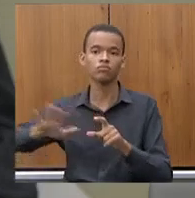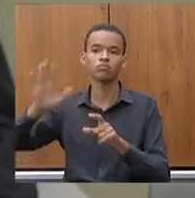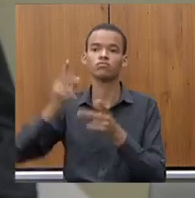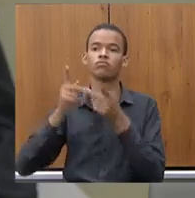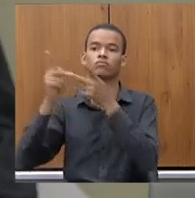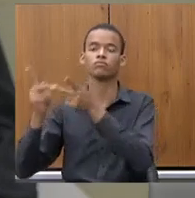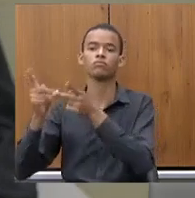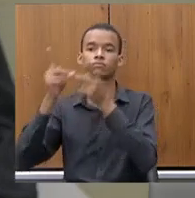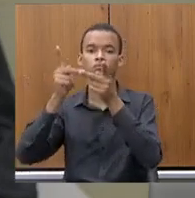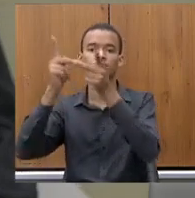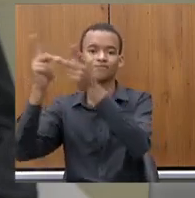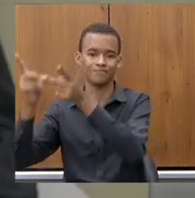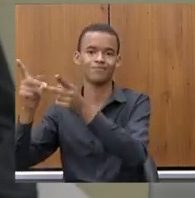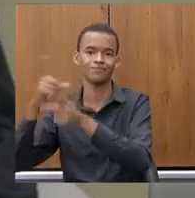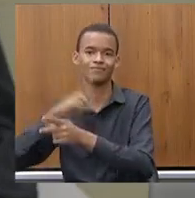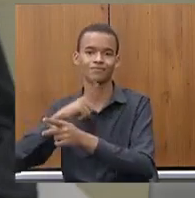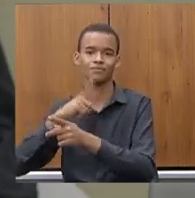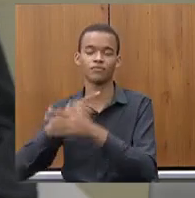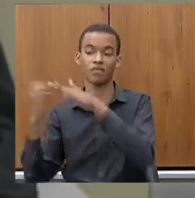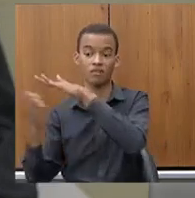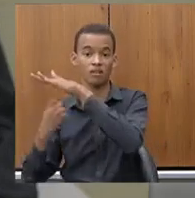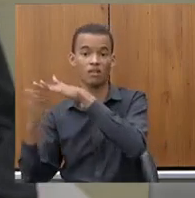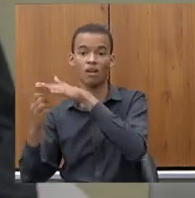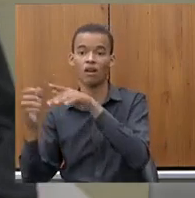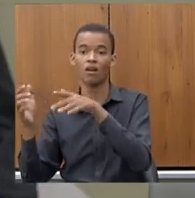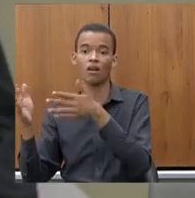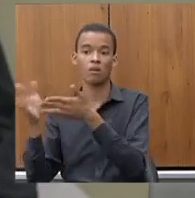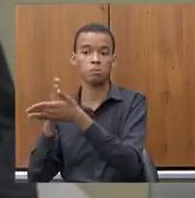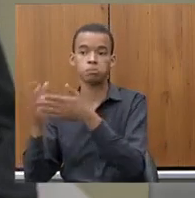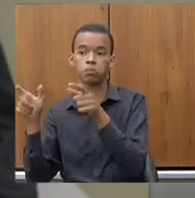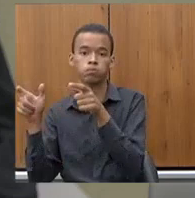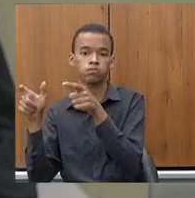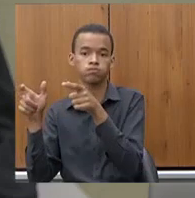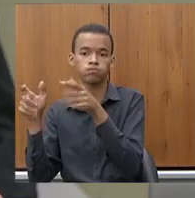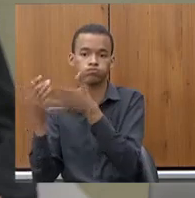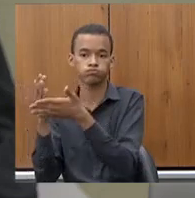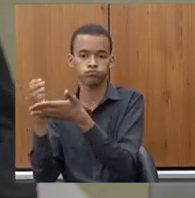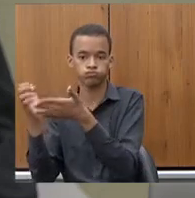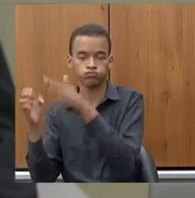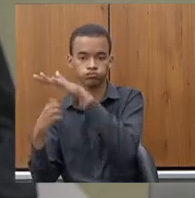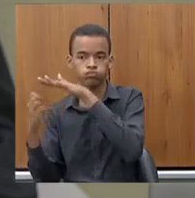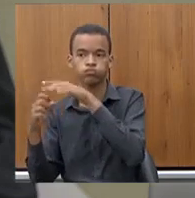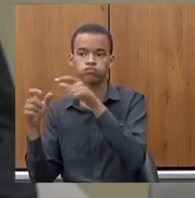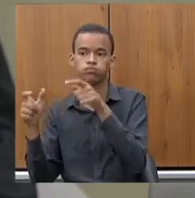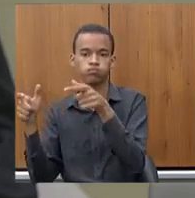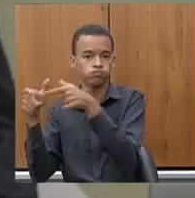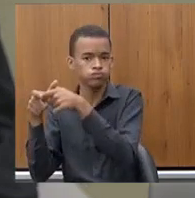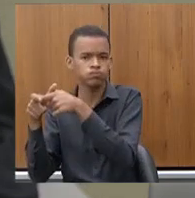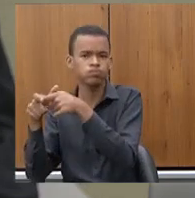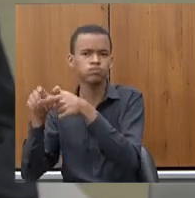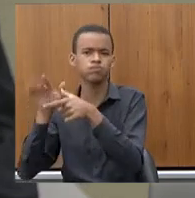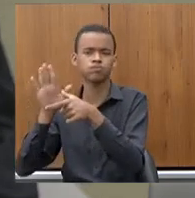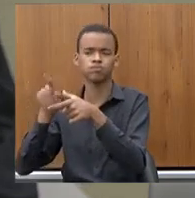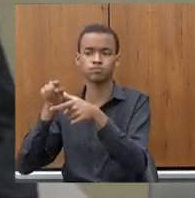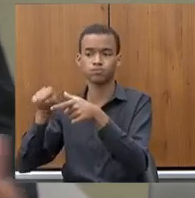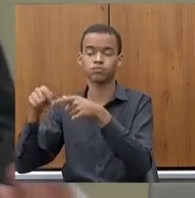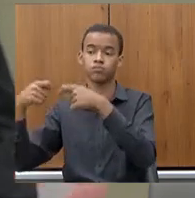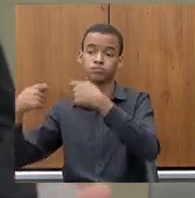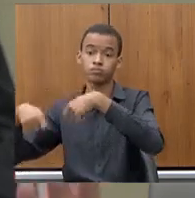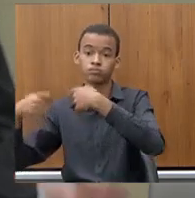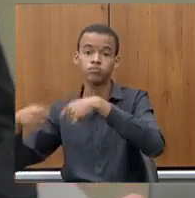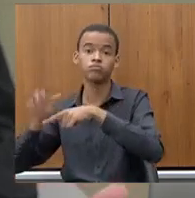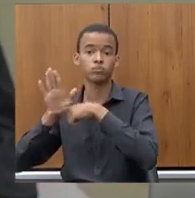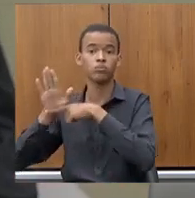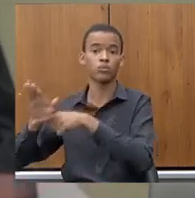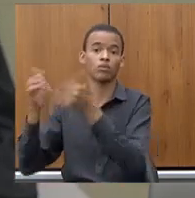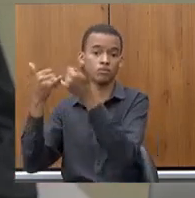empresa grande que não tem energia às vezes uma placa solar numa usina solar pequena que não